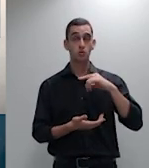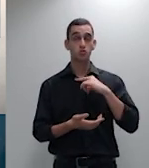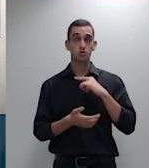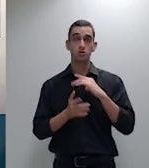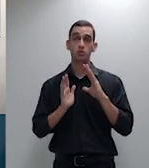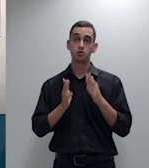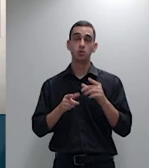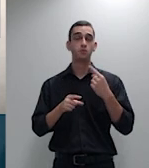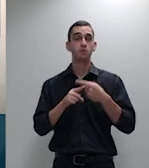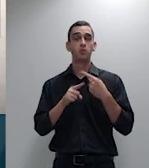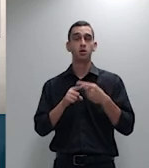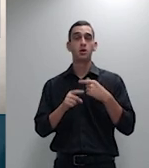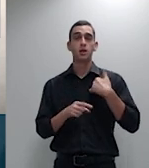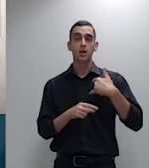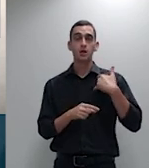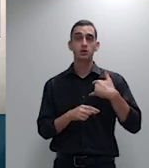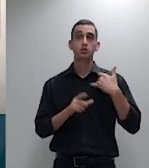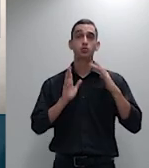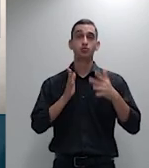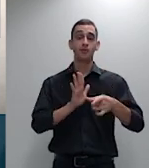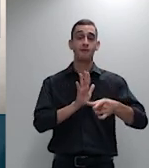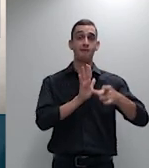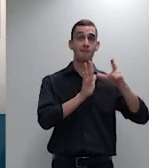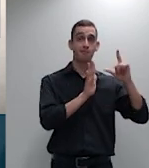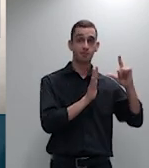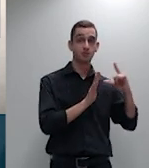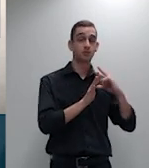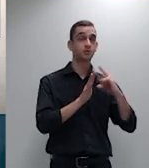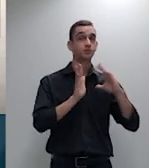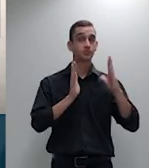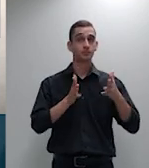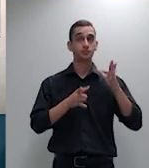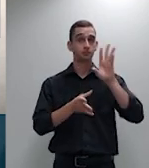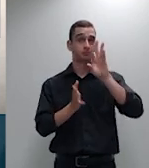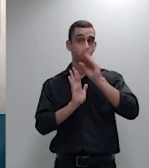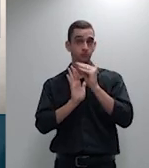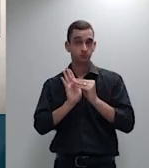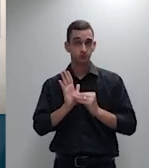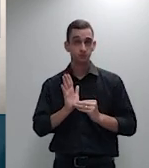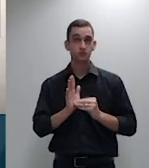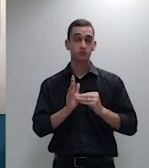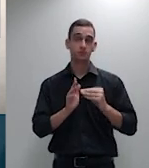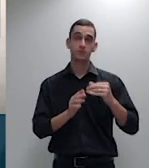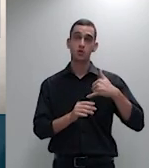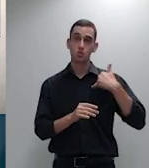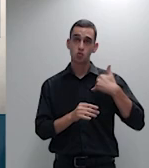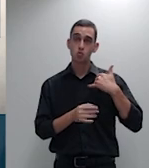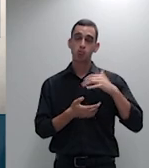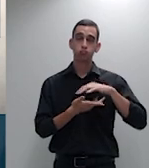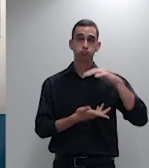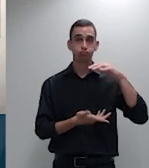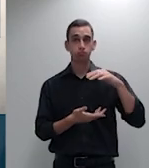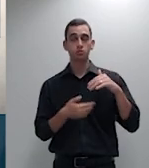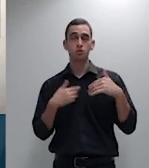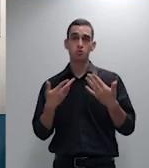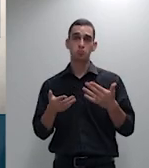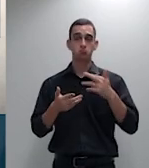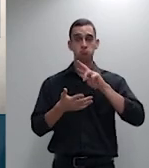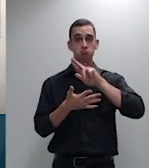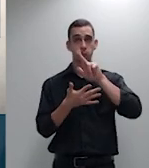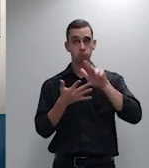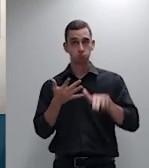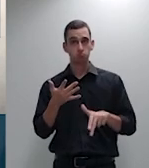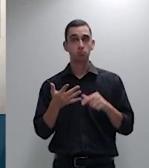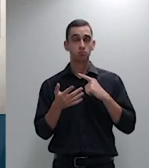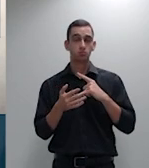entrada do idoso na faixa etária de idosos evidente se a última faixa etária é de 59 anos então isso também não